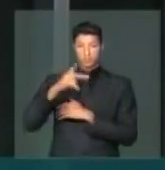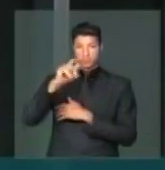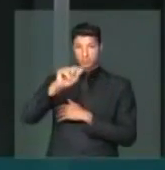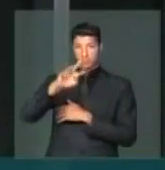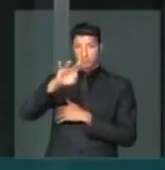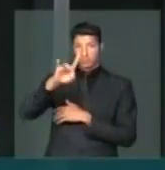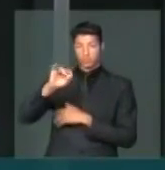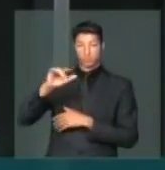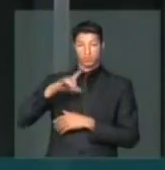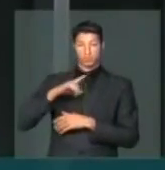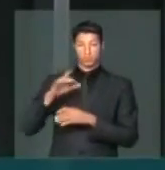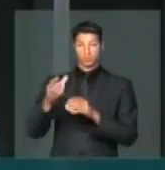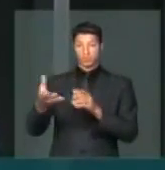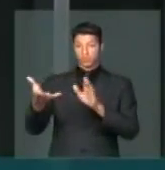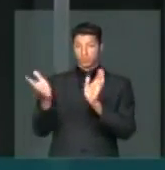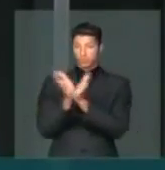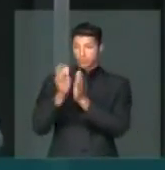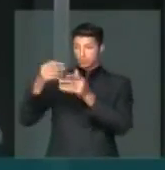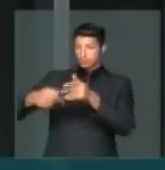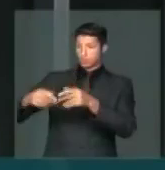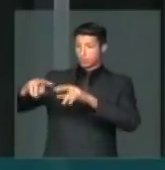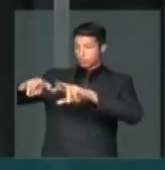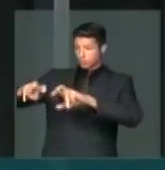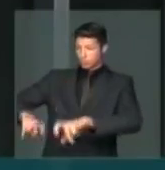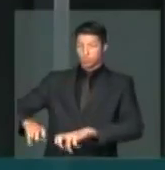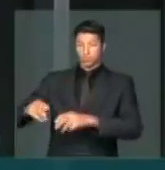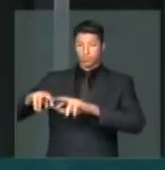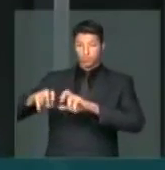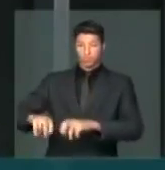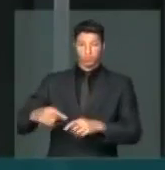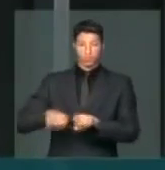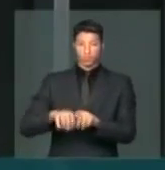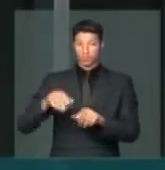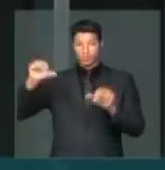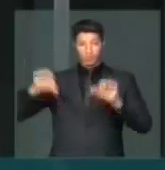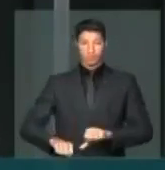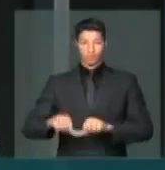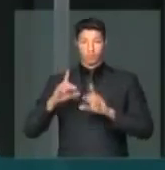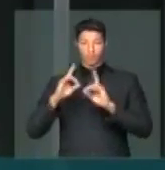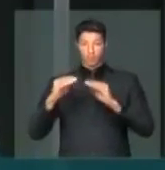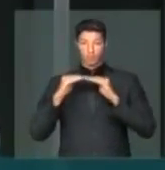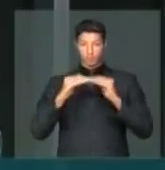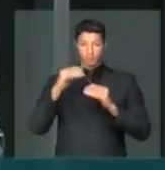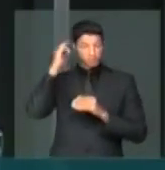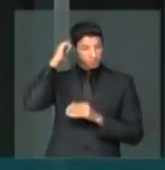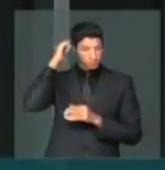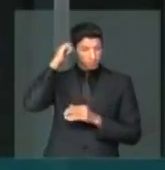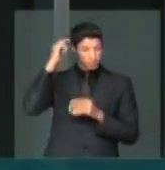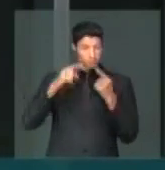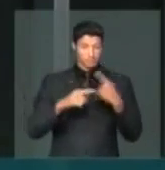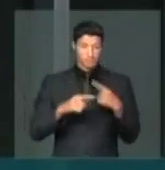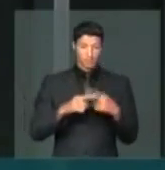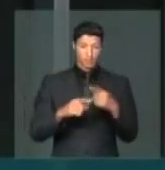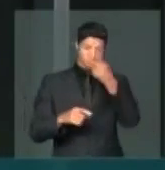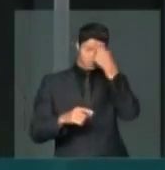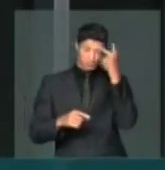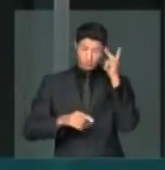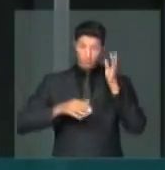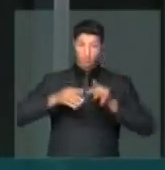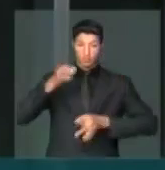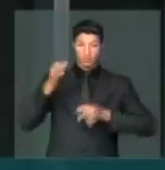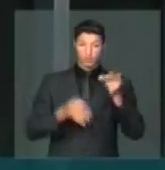vamos ter partidos bancados por mineradoras, empreiteiras e tal, isso é péssimo para a democracia, porque pessoa